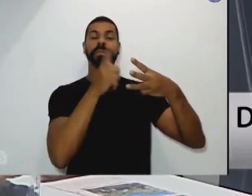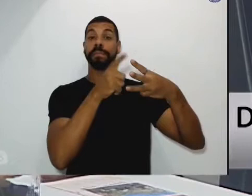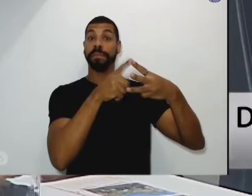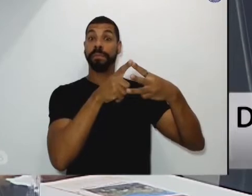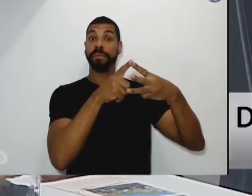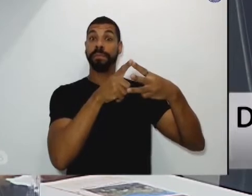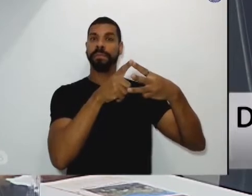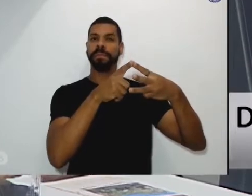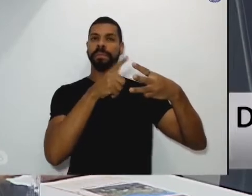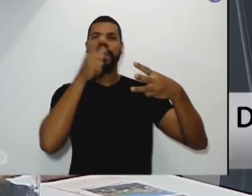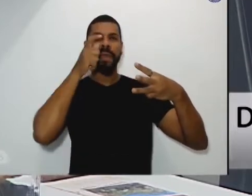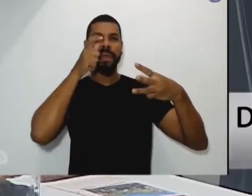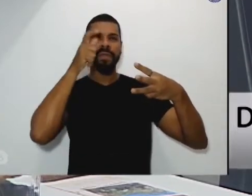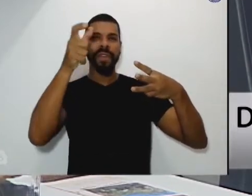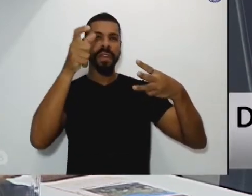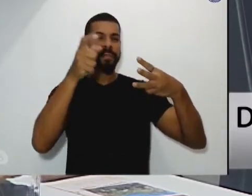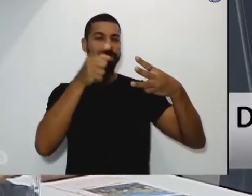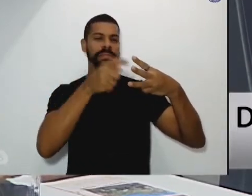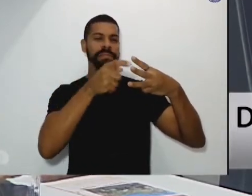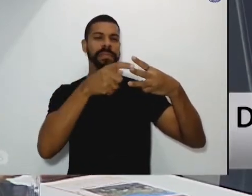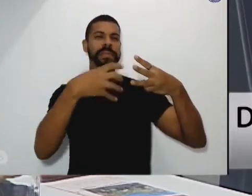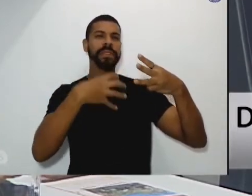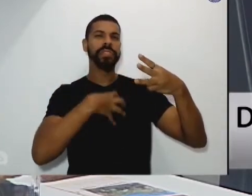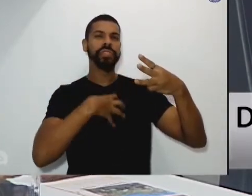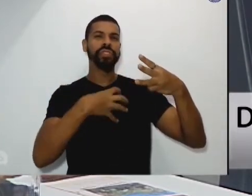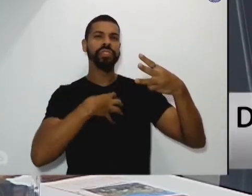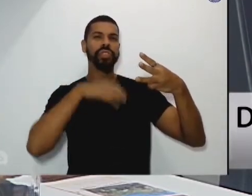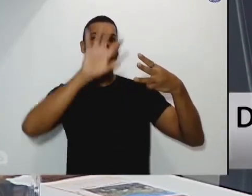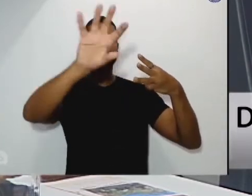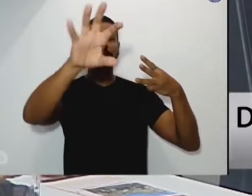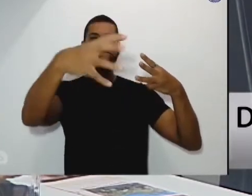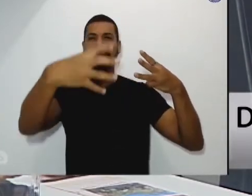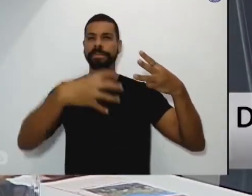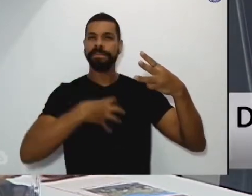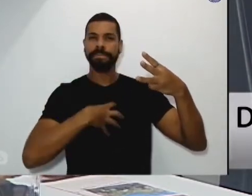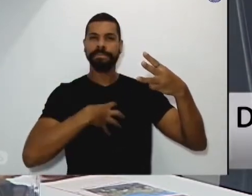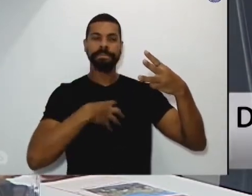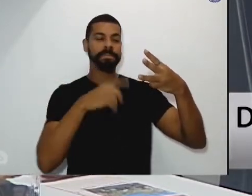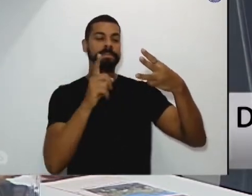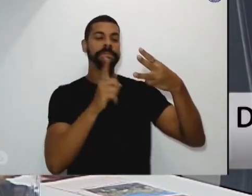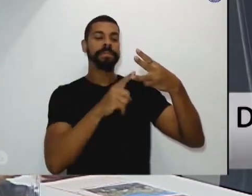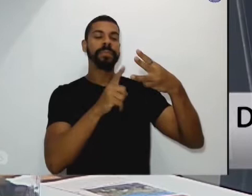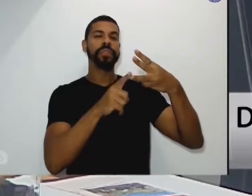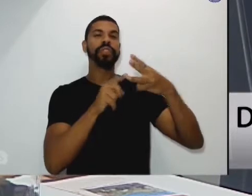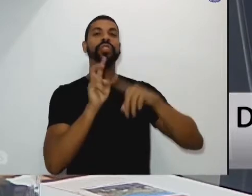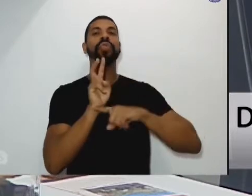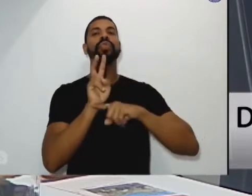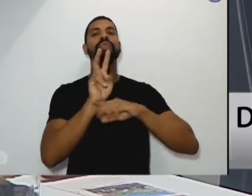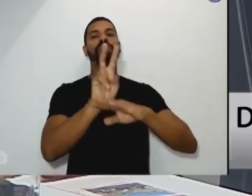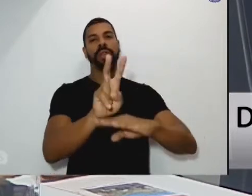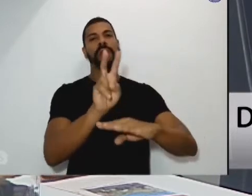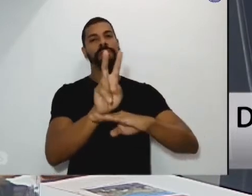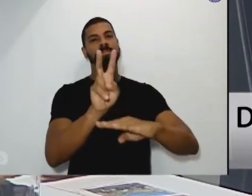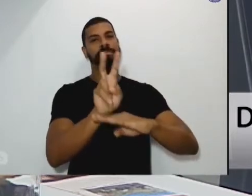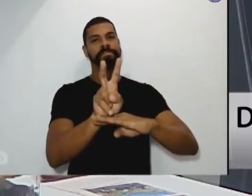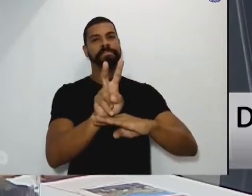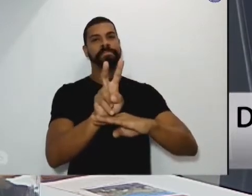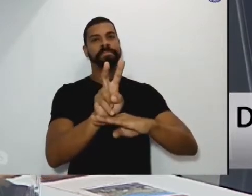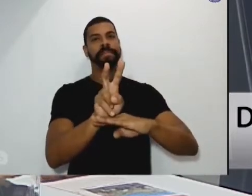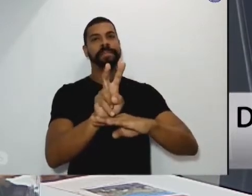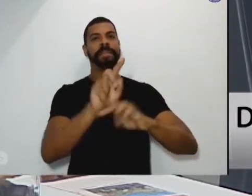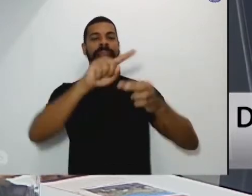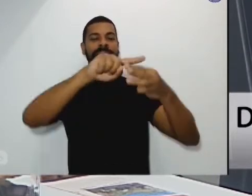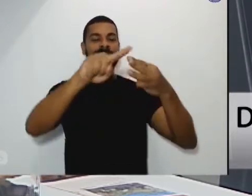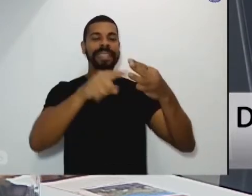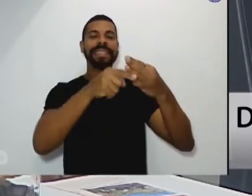sentir compaixão e cuidar. A semelhança de Deus que ouve o pedido de